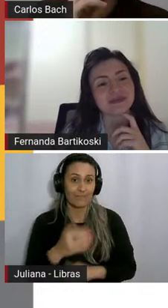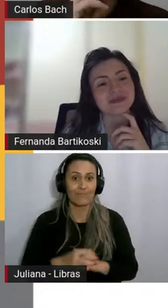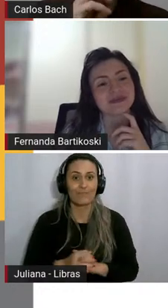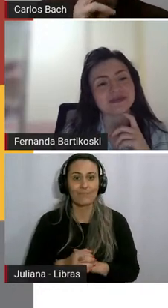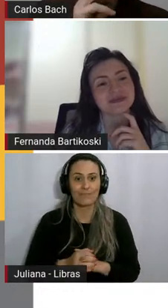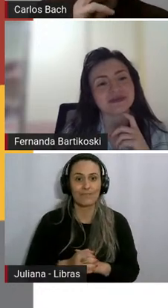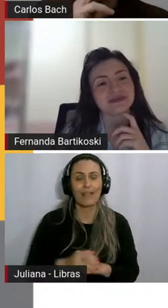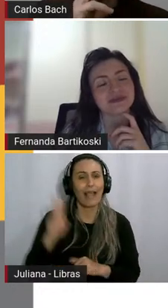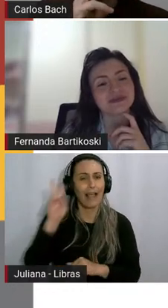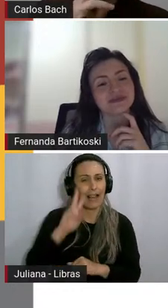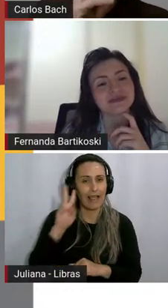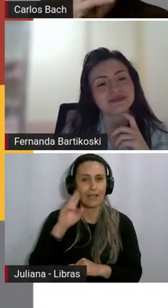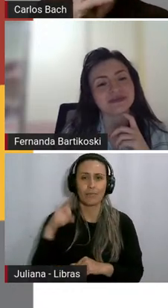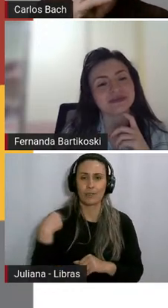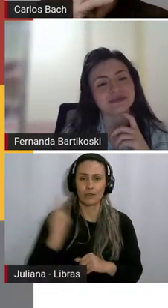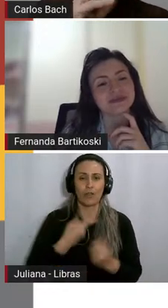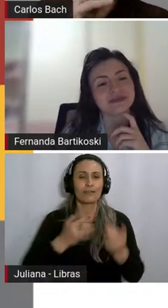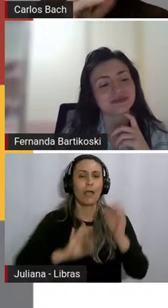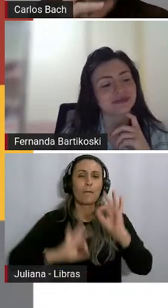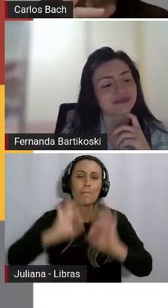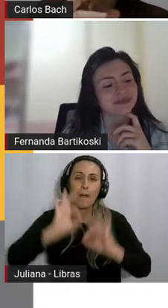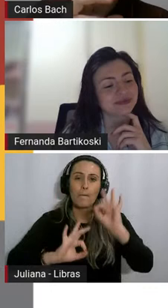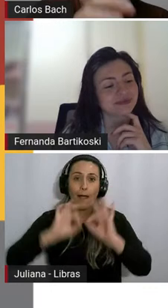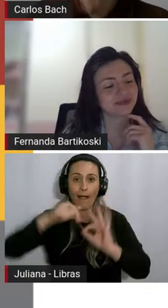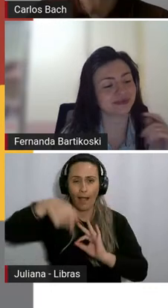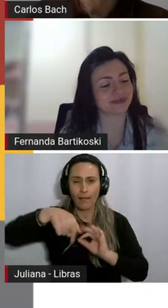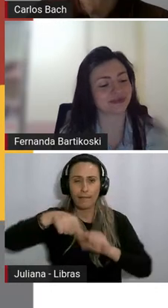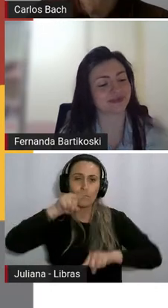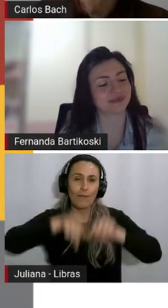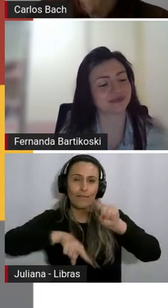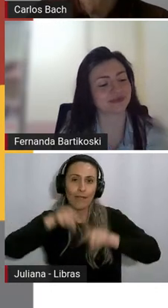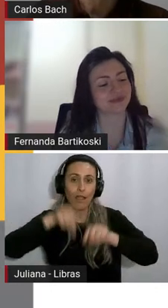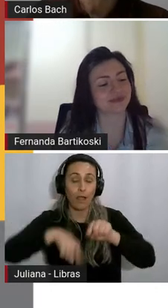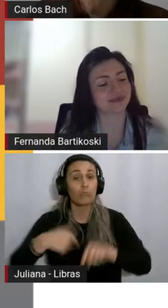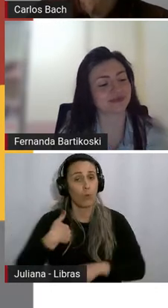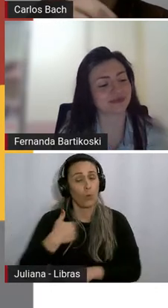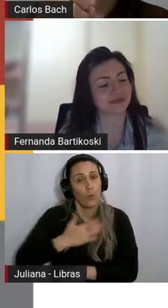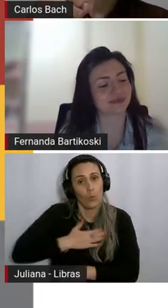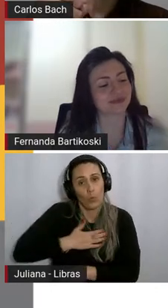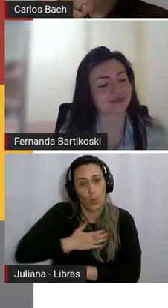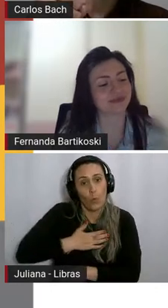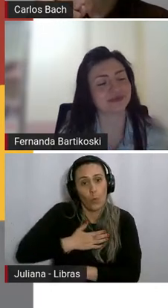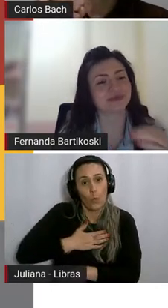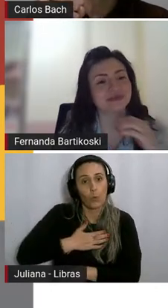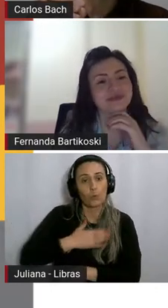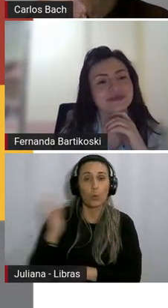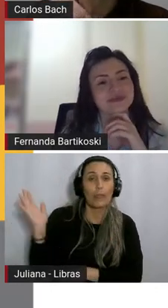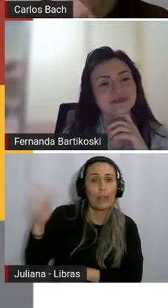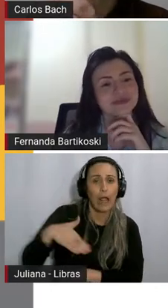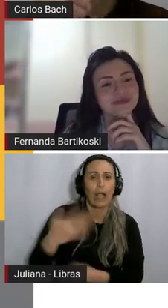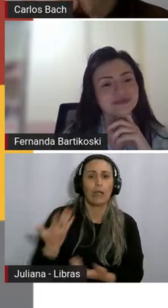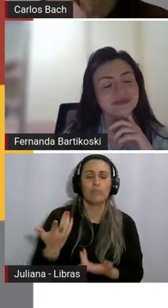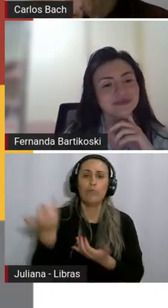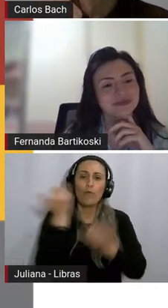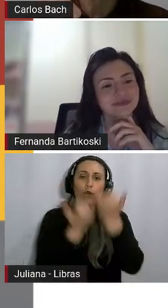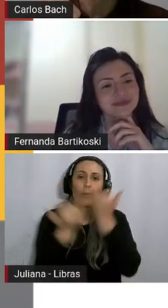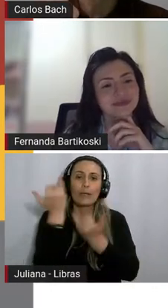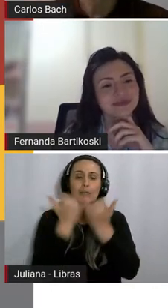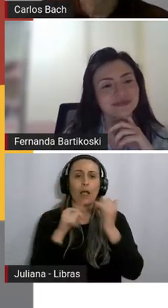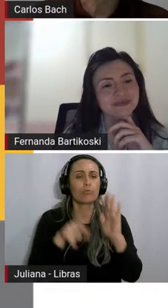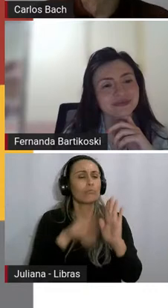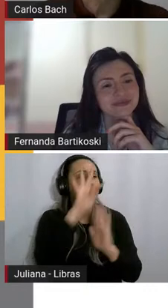preparando esse trabalho? Eu disse eu gosto de levar em vez de ficar trazendo um texto e